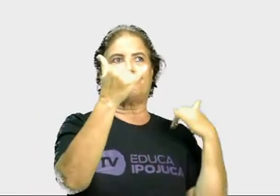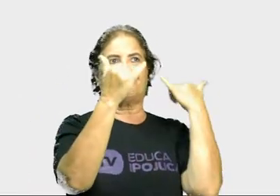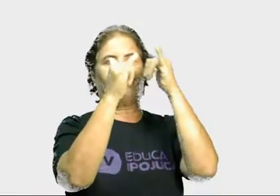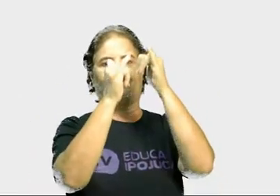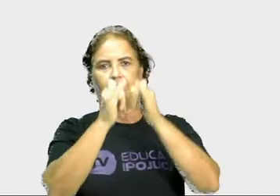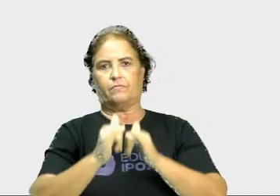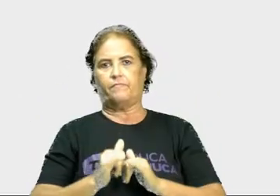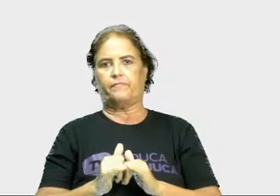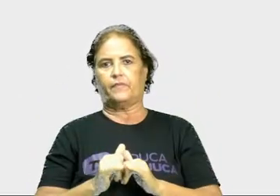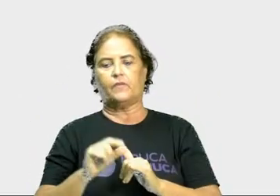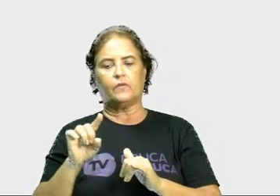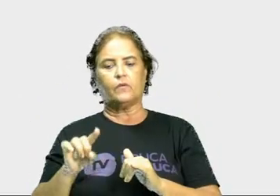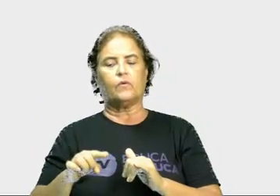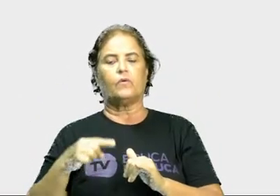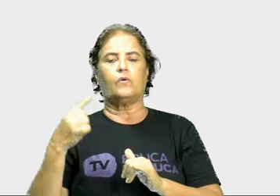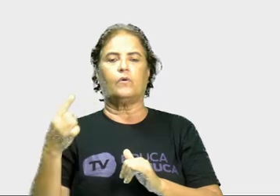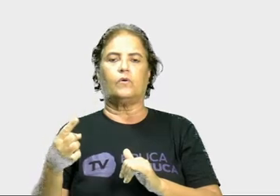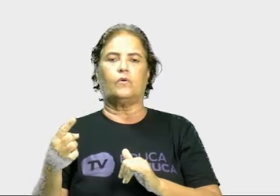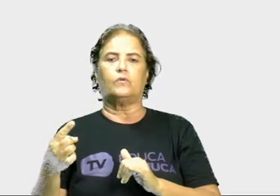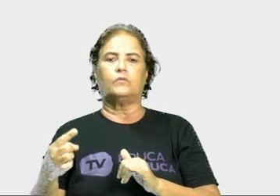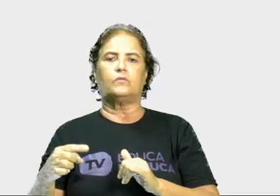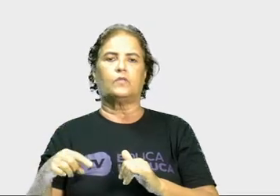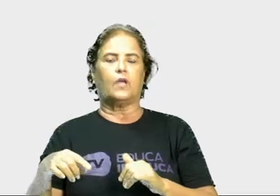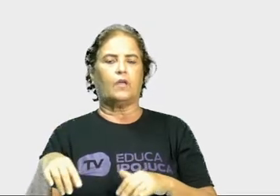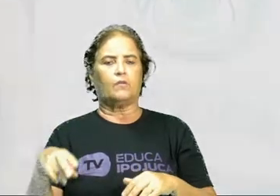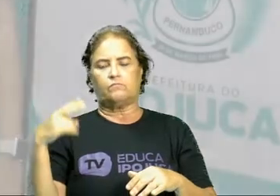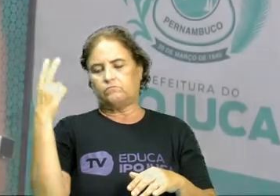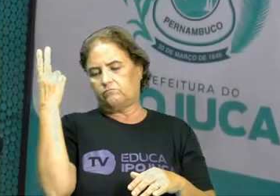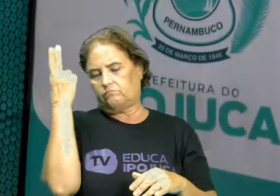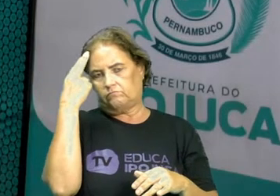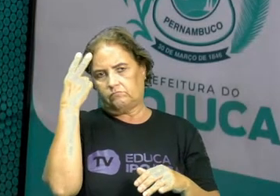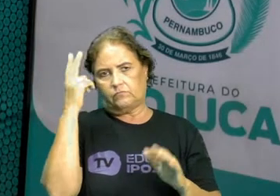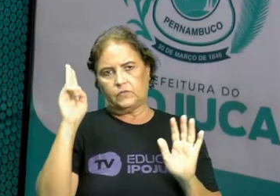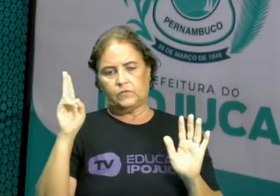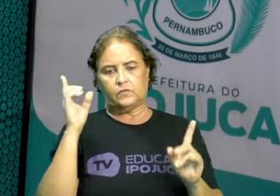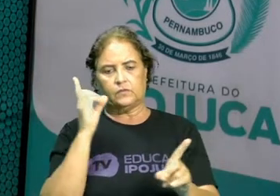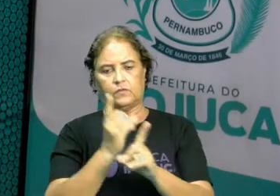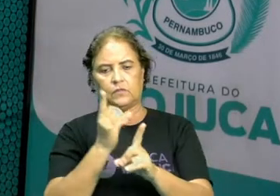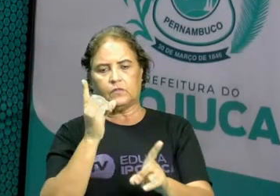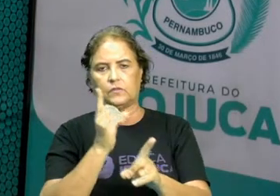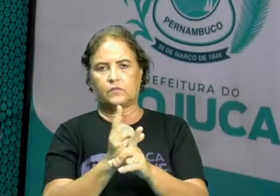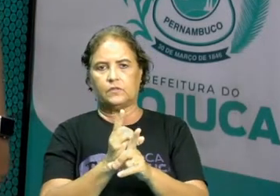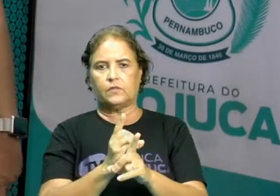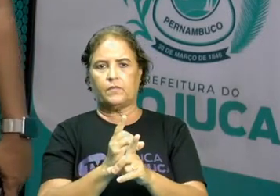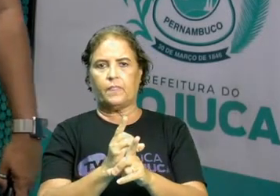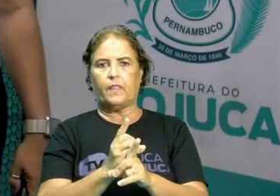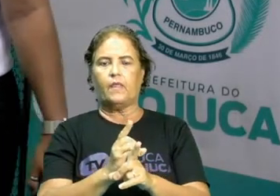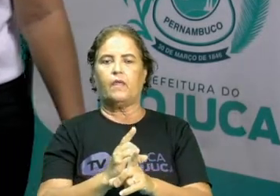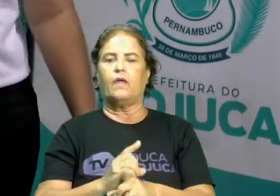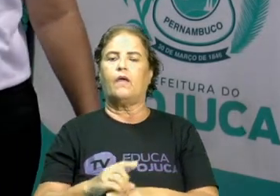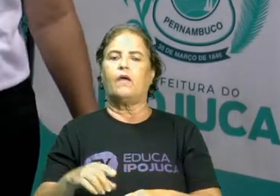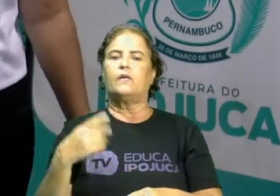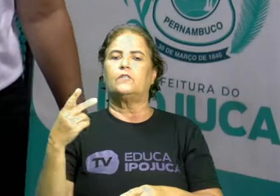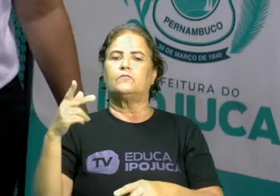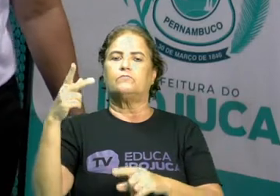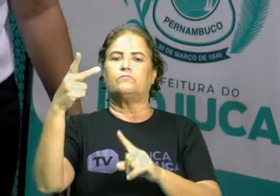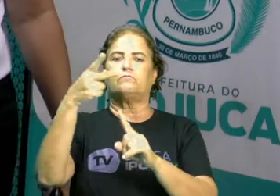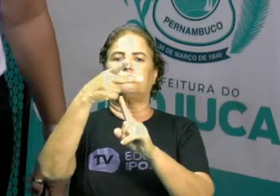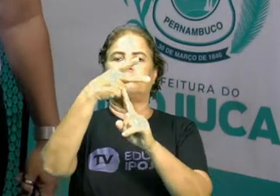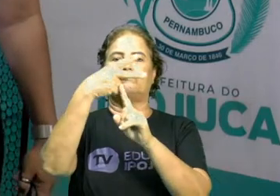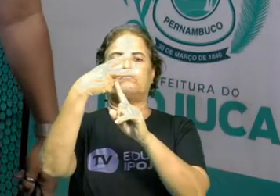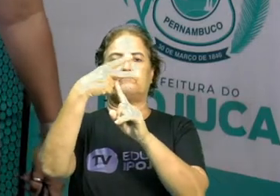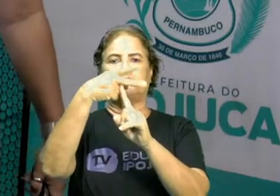Outro, que já está um pouquinho mais comum, que em alguns cantos a gente acha, é a energia eólica. É como se eu tivesse um